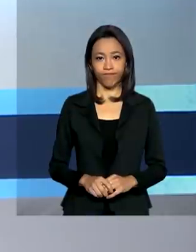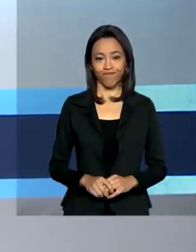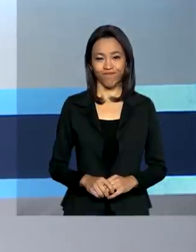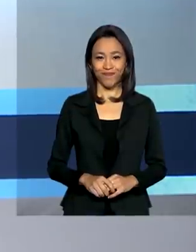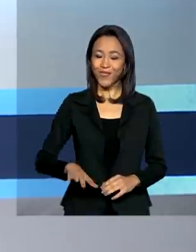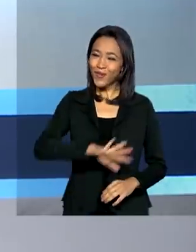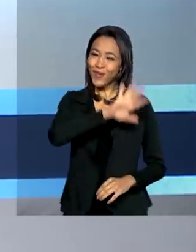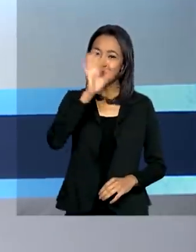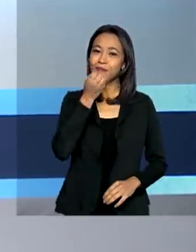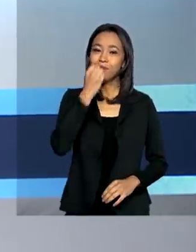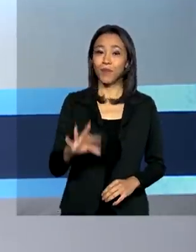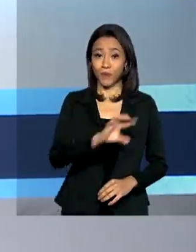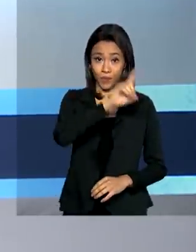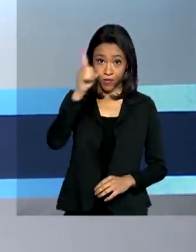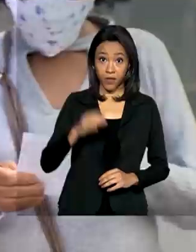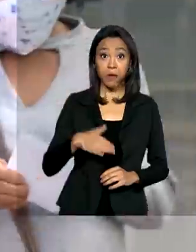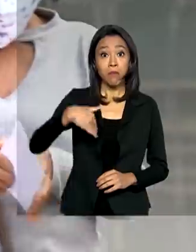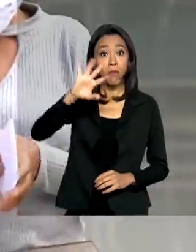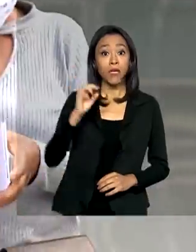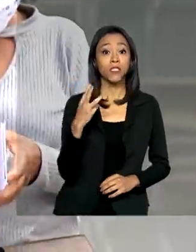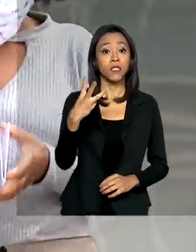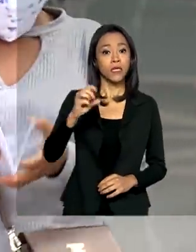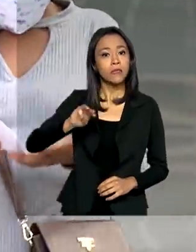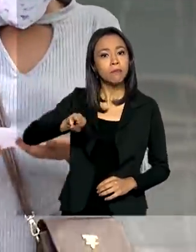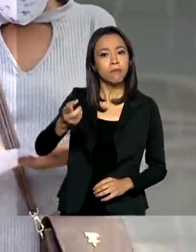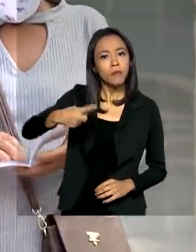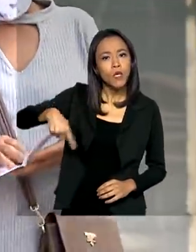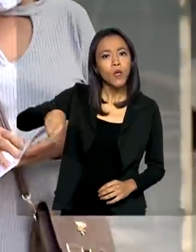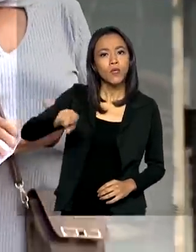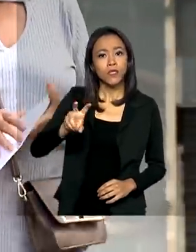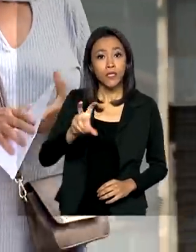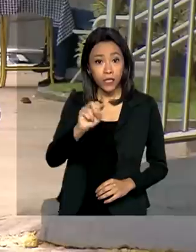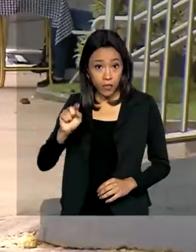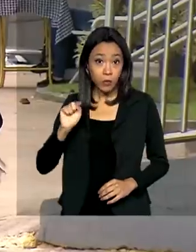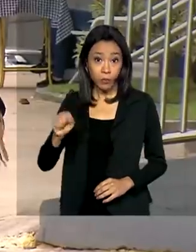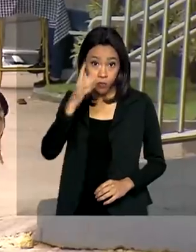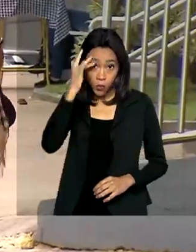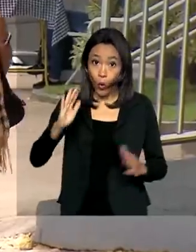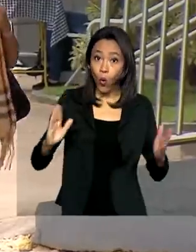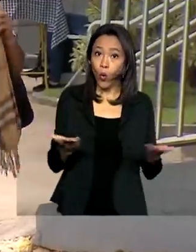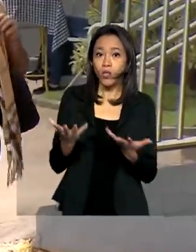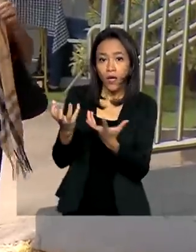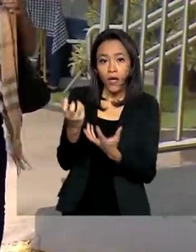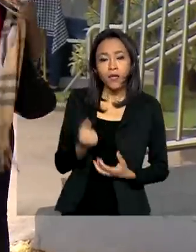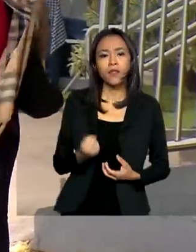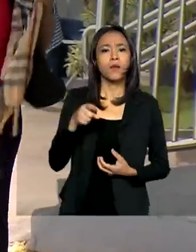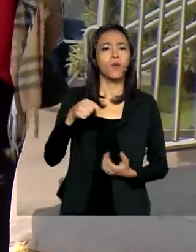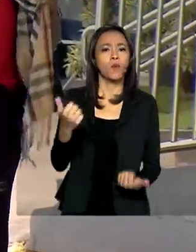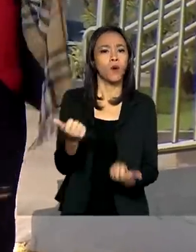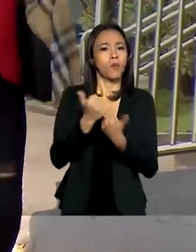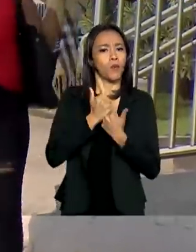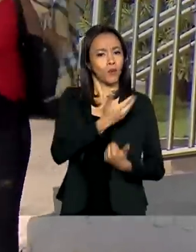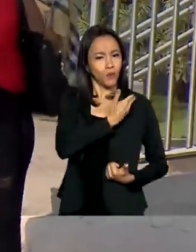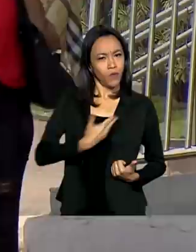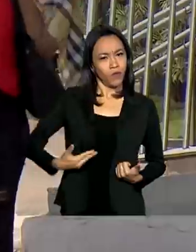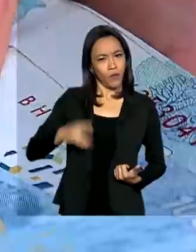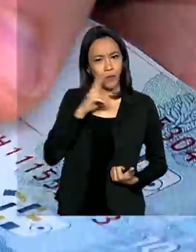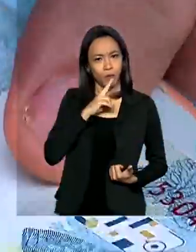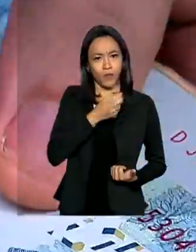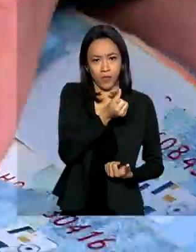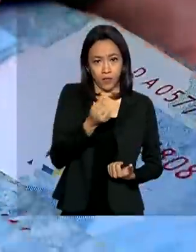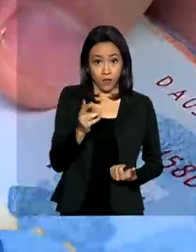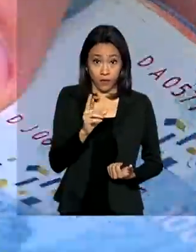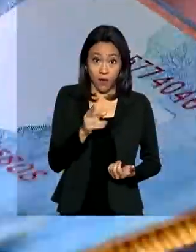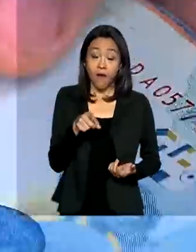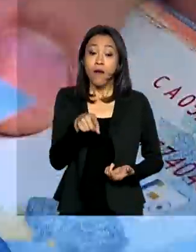Olá, bom dia! Mais 3 milhões e meio de pessoas recebem hoje o auxílio emergencial. No sábado, 800